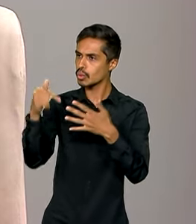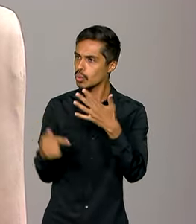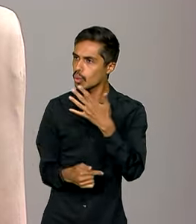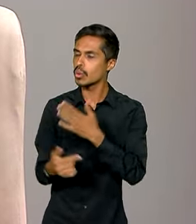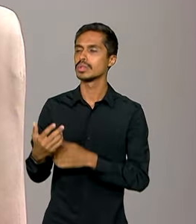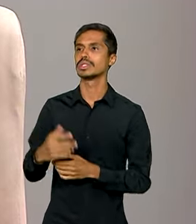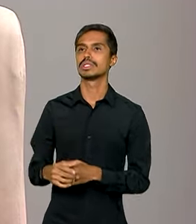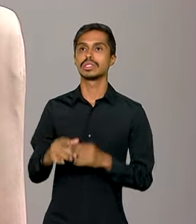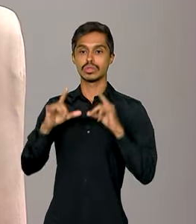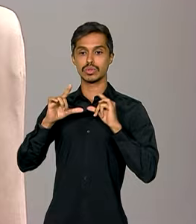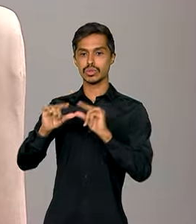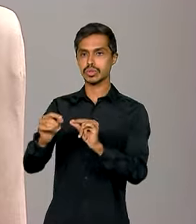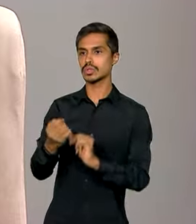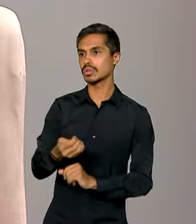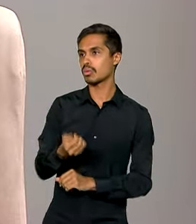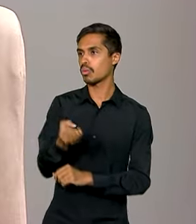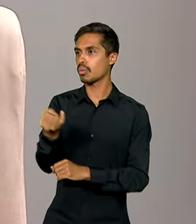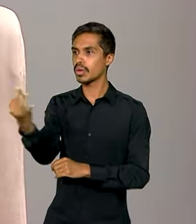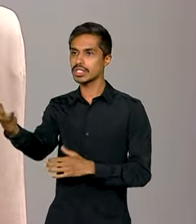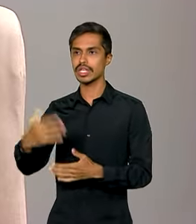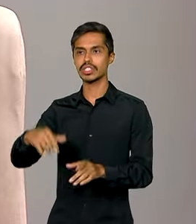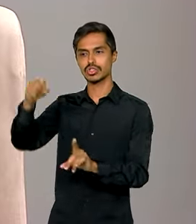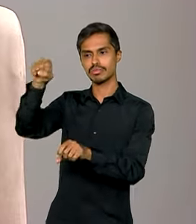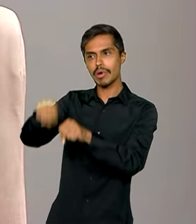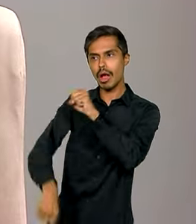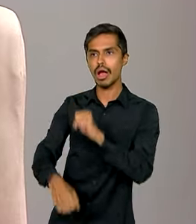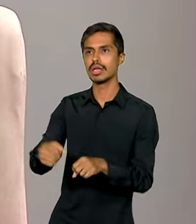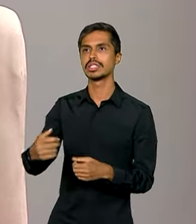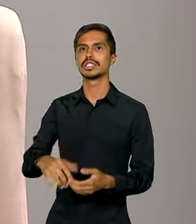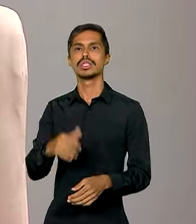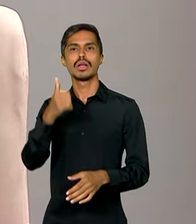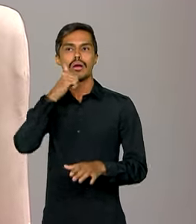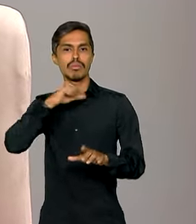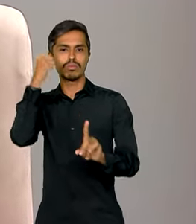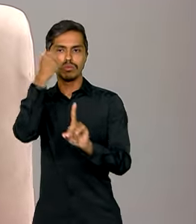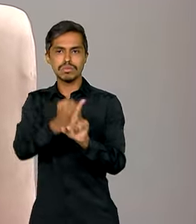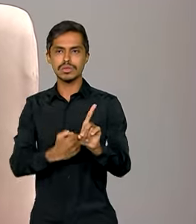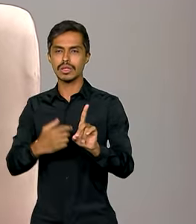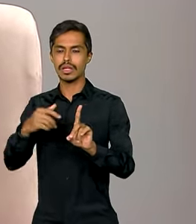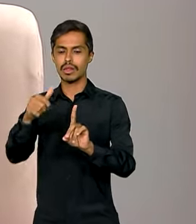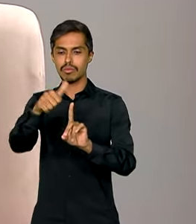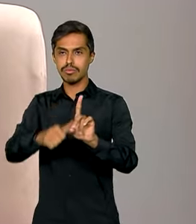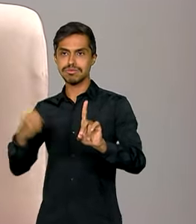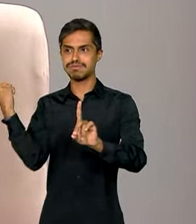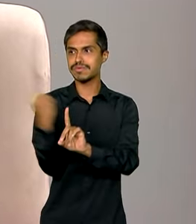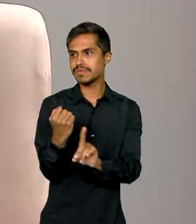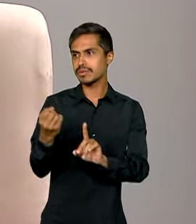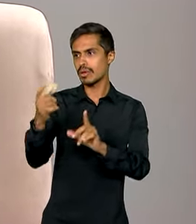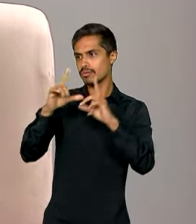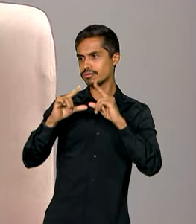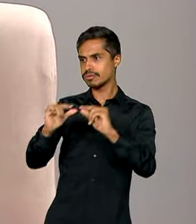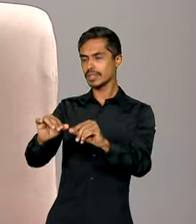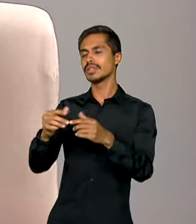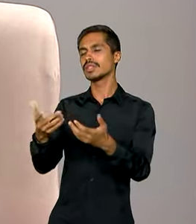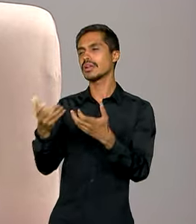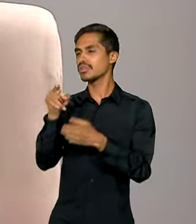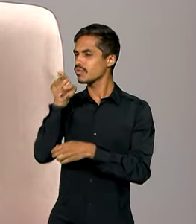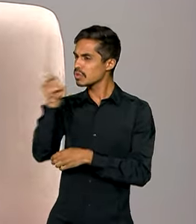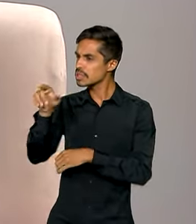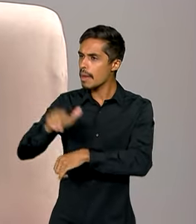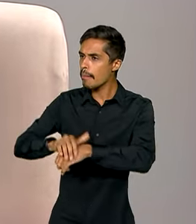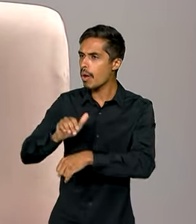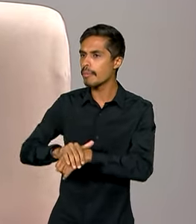Tivemos aí diminuição de homicídios, feminicídios, entre outros. Mas eu gostaria que o senhor mesmo fizesse um apanhado